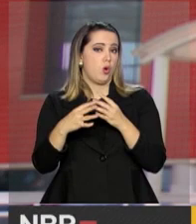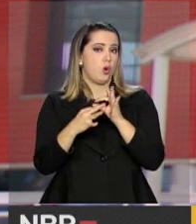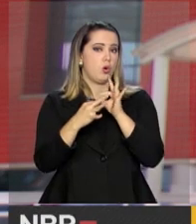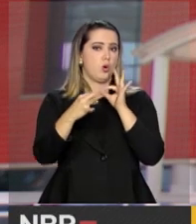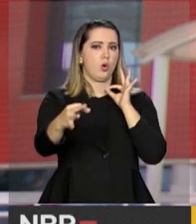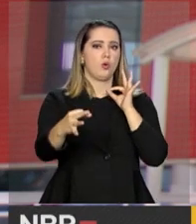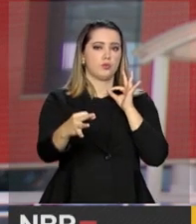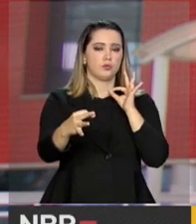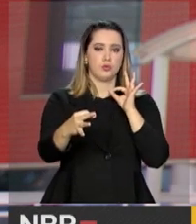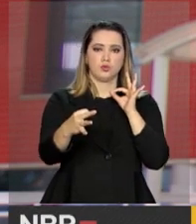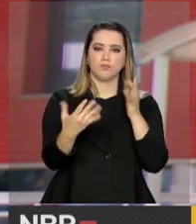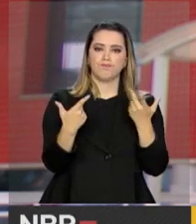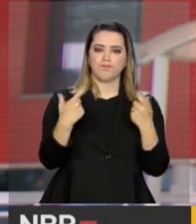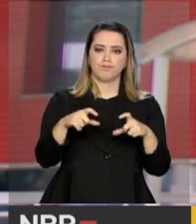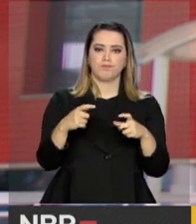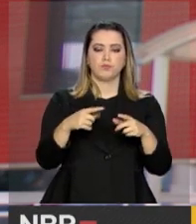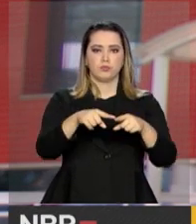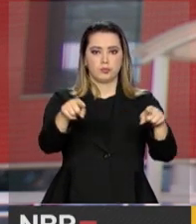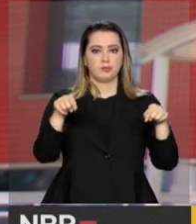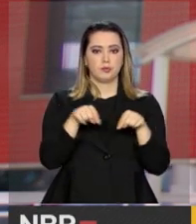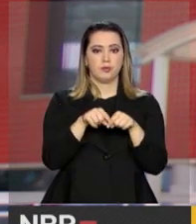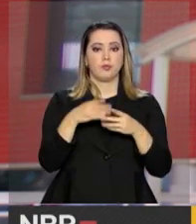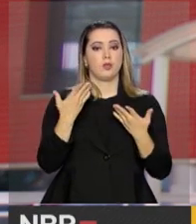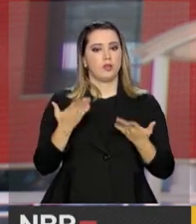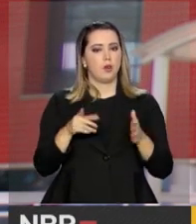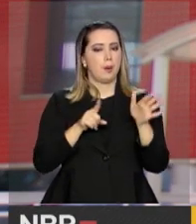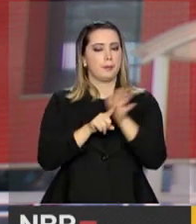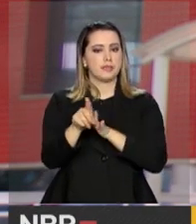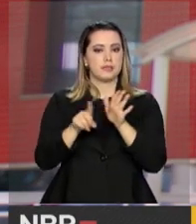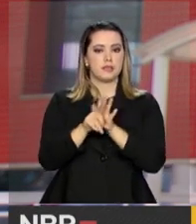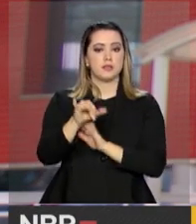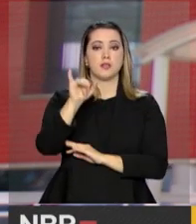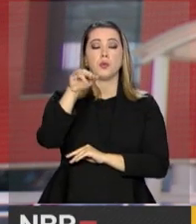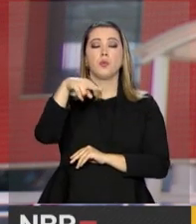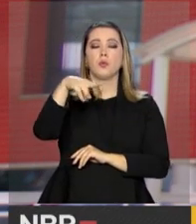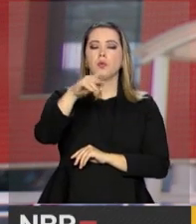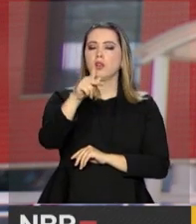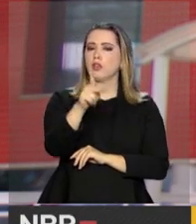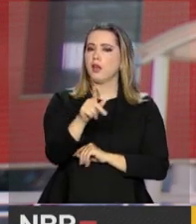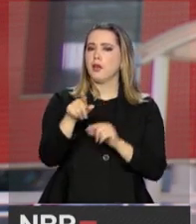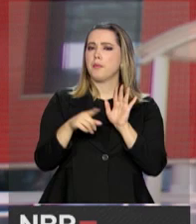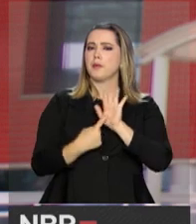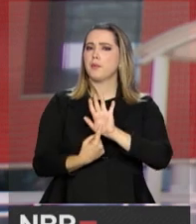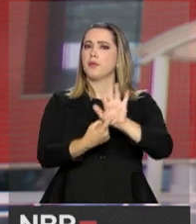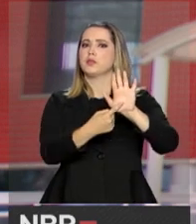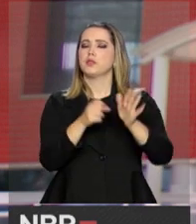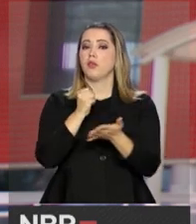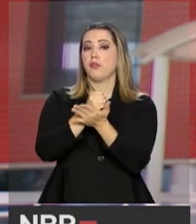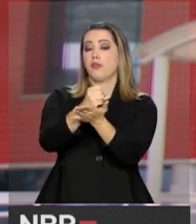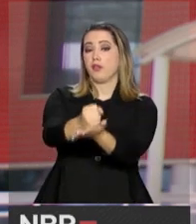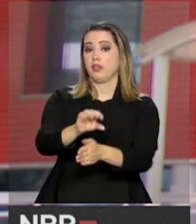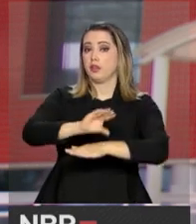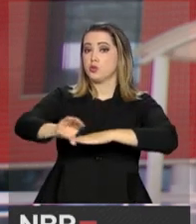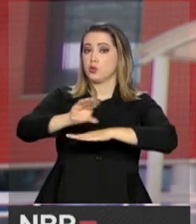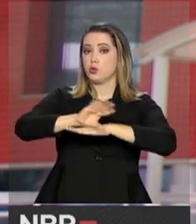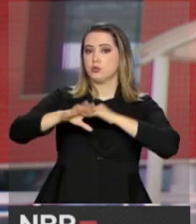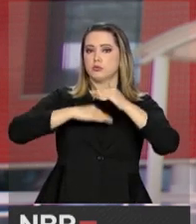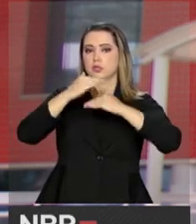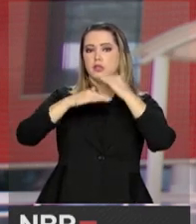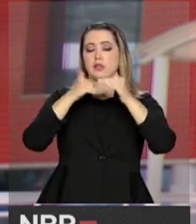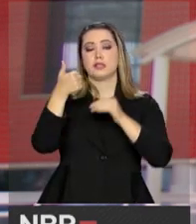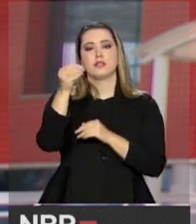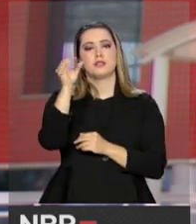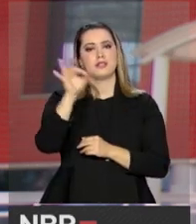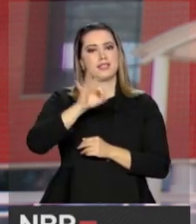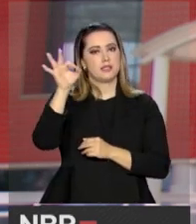O Censo da Educação Superior feito pelo INEP mostra que a oferta de cursos à distância cresce 10%